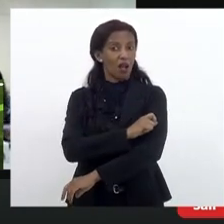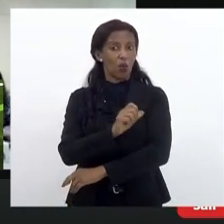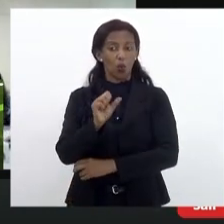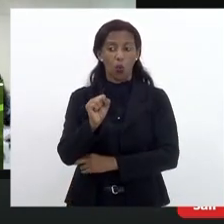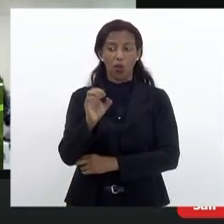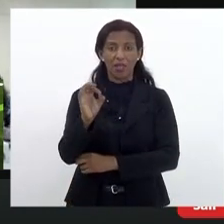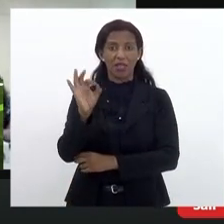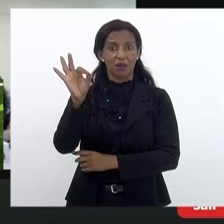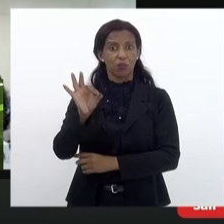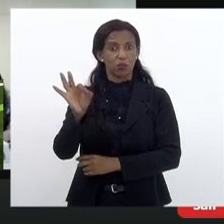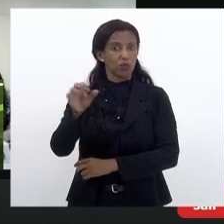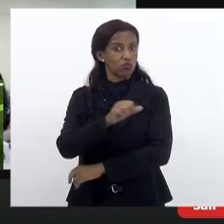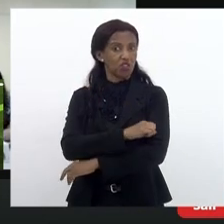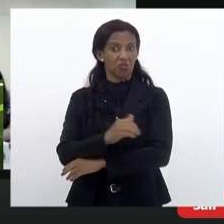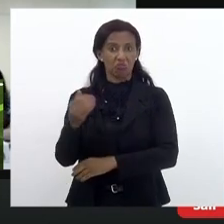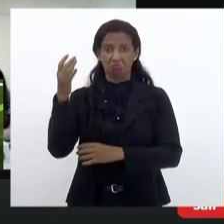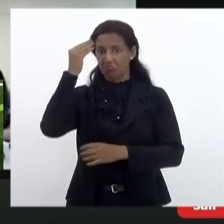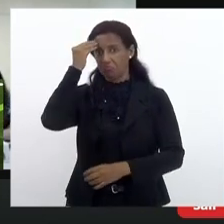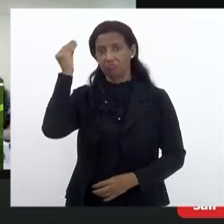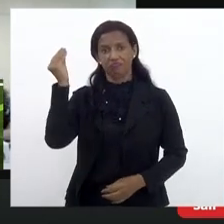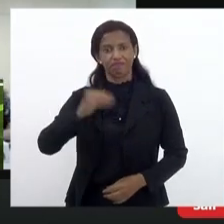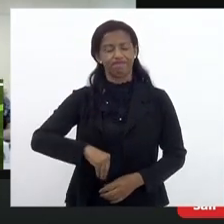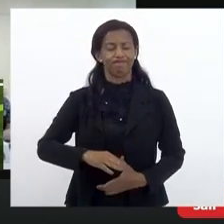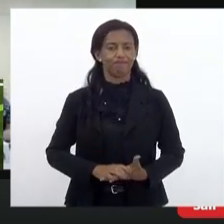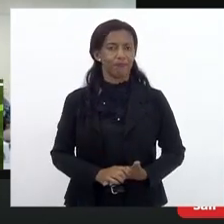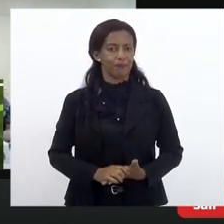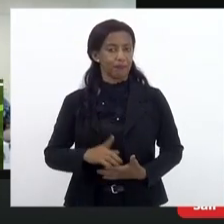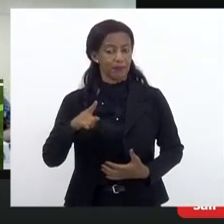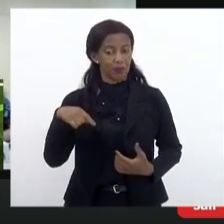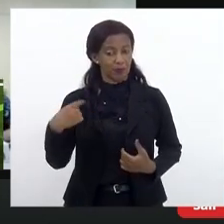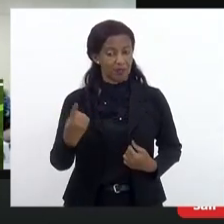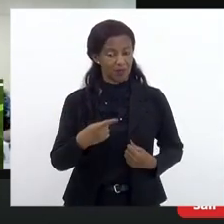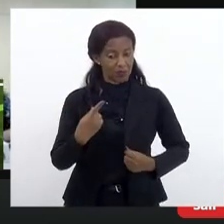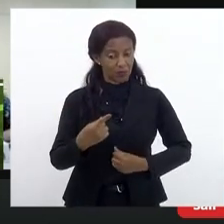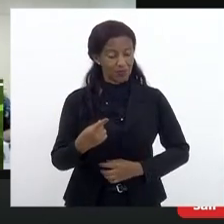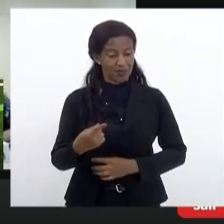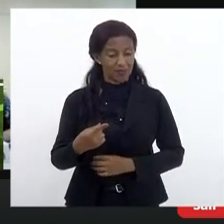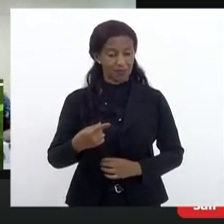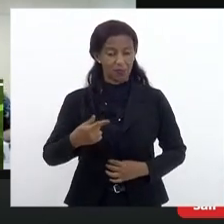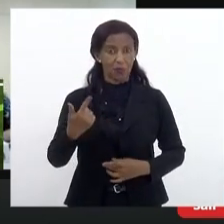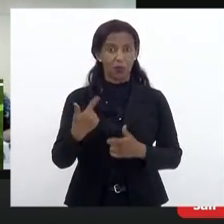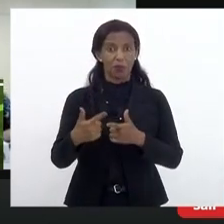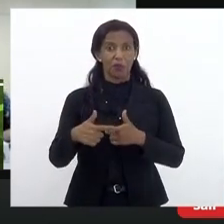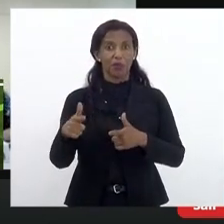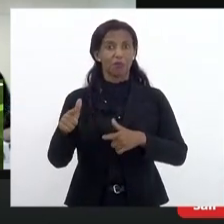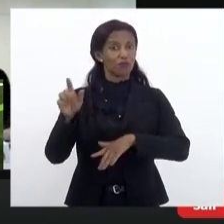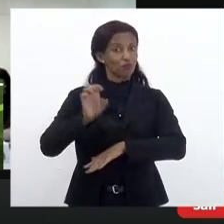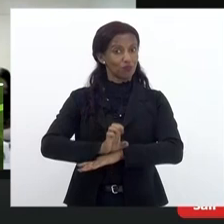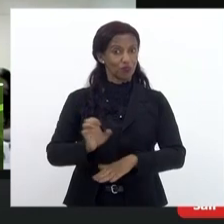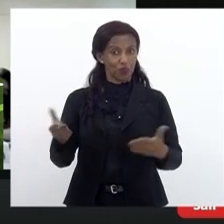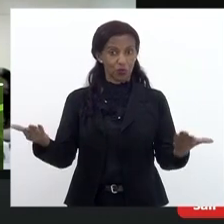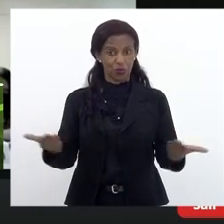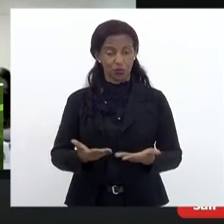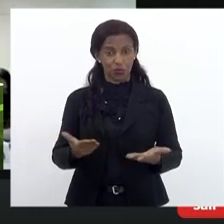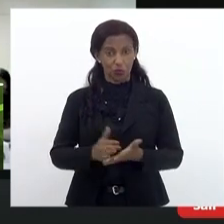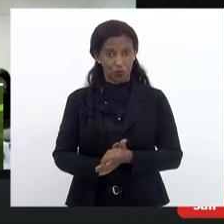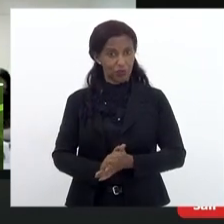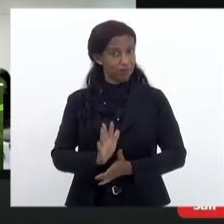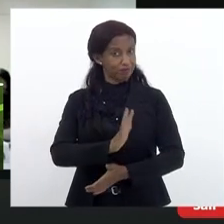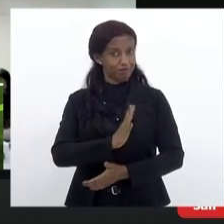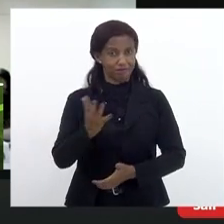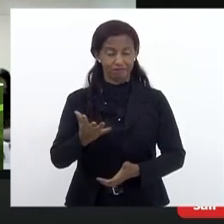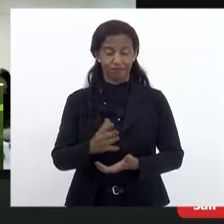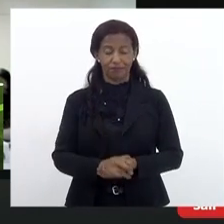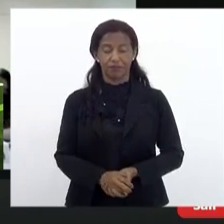80%. Então, a nossa situação, a situação do Estado hoje, ela é caótica.